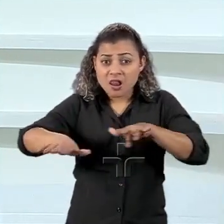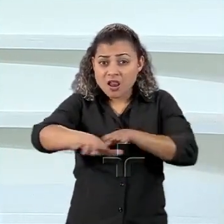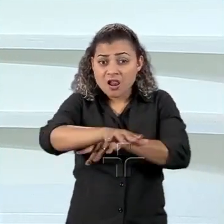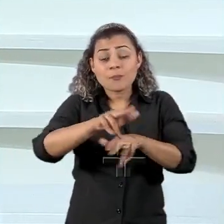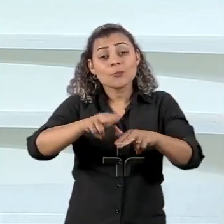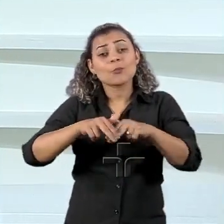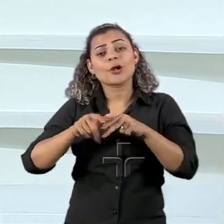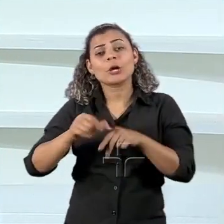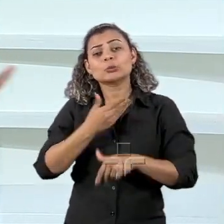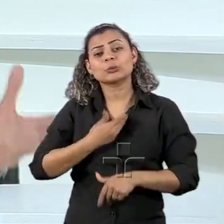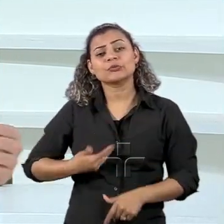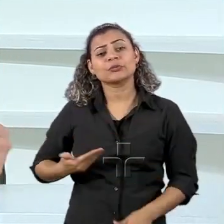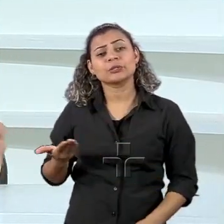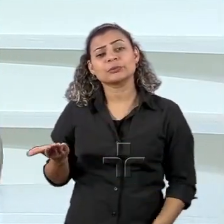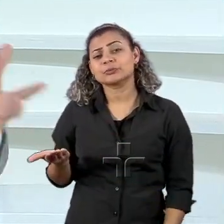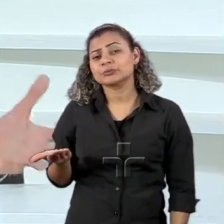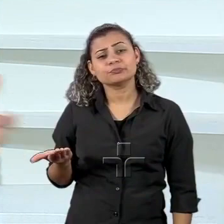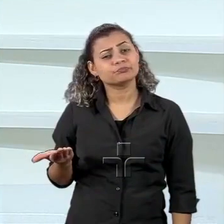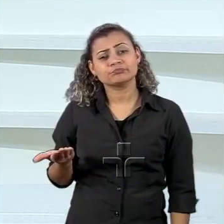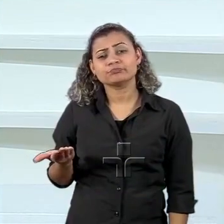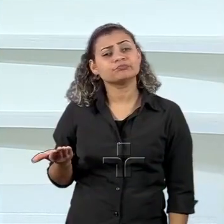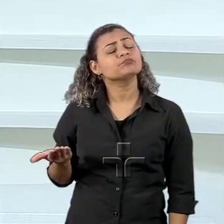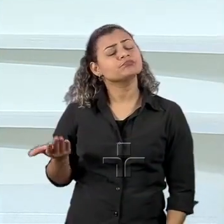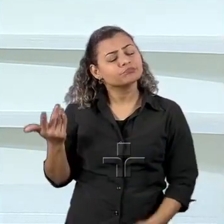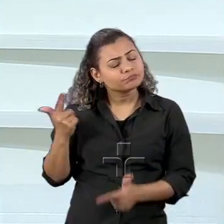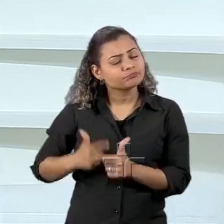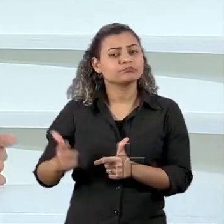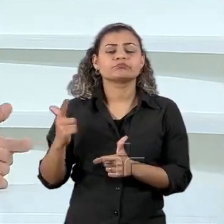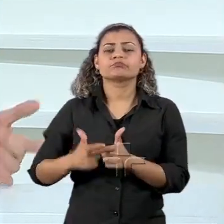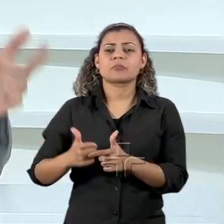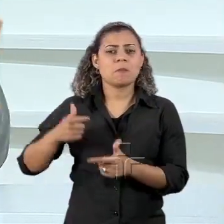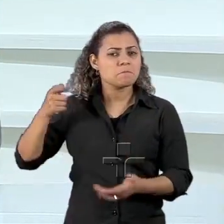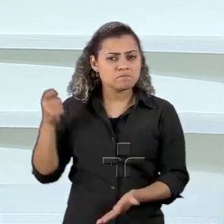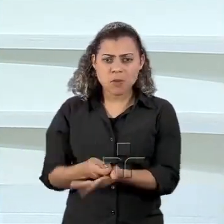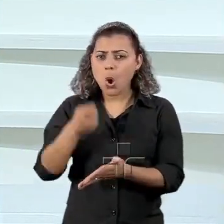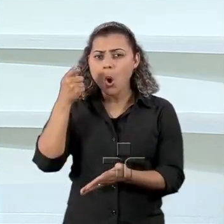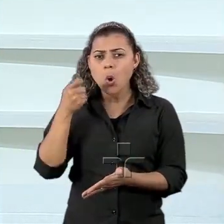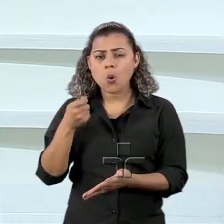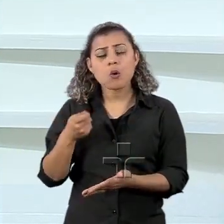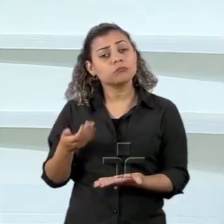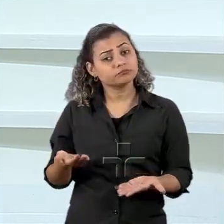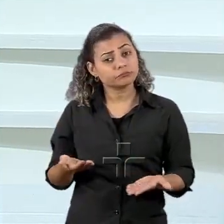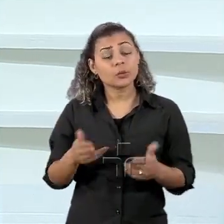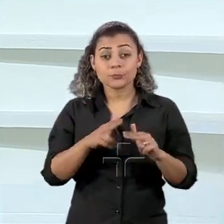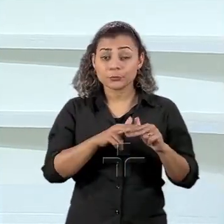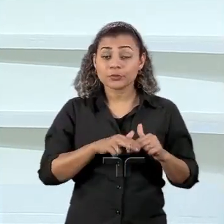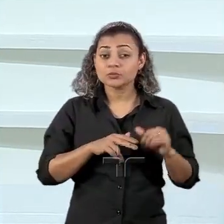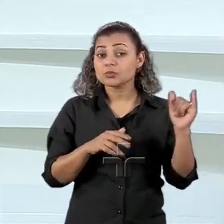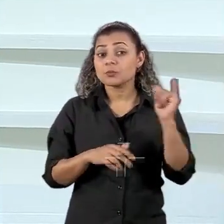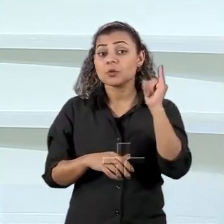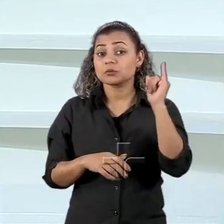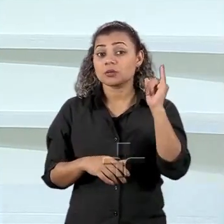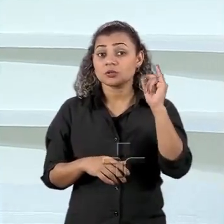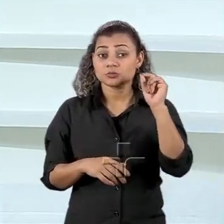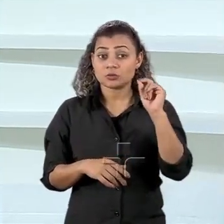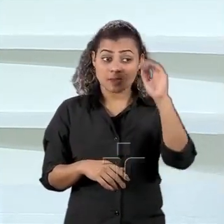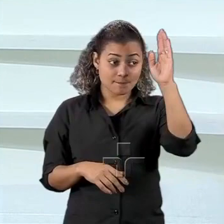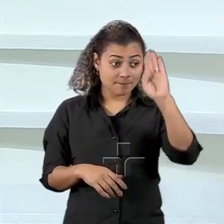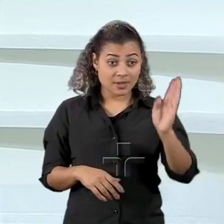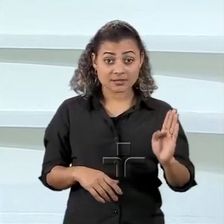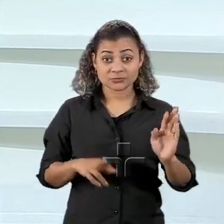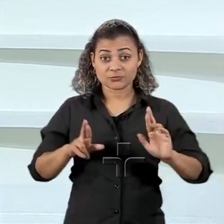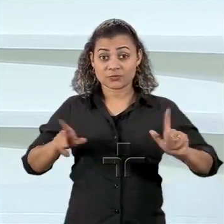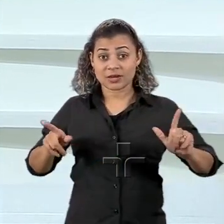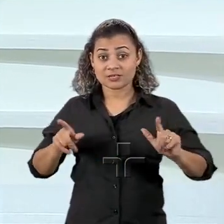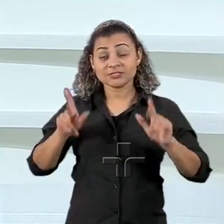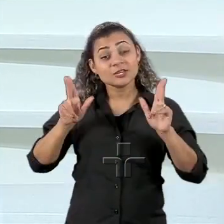por um governo absolutamente inepto para lidar com as e aqui está o dado importante que distinga a situação do que é